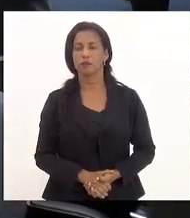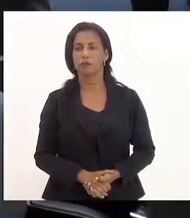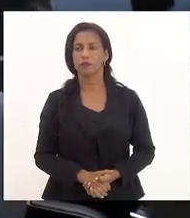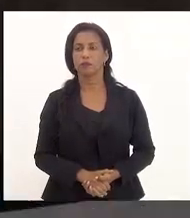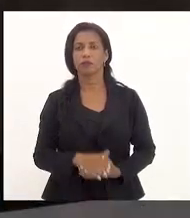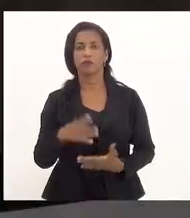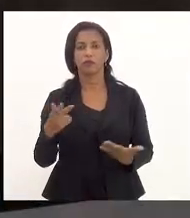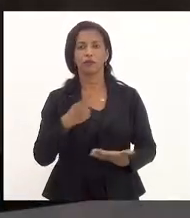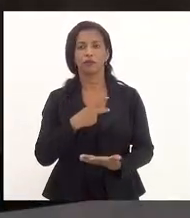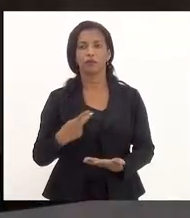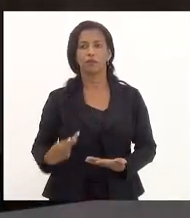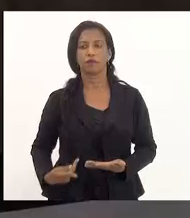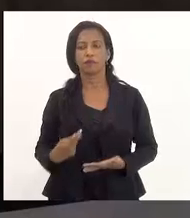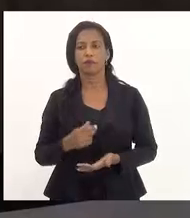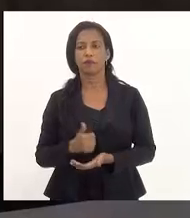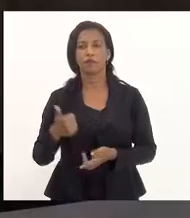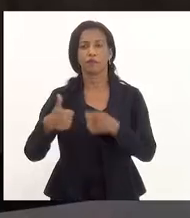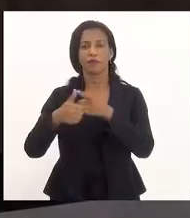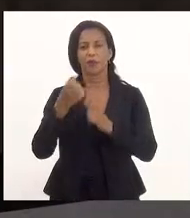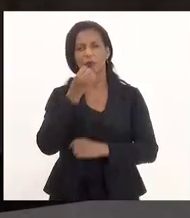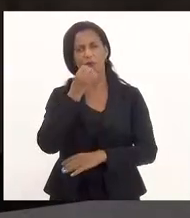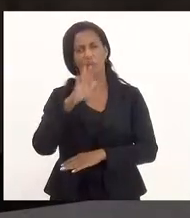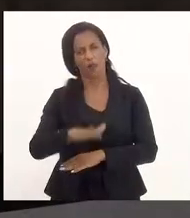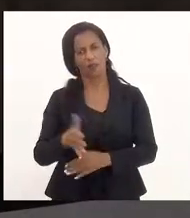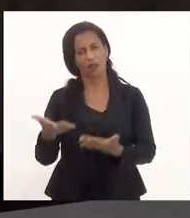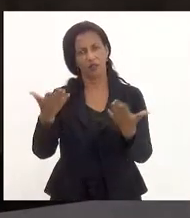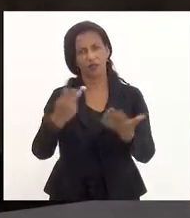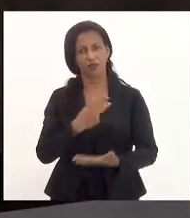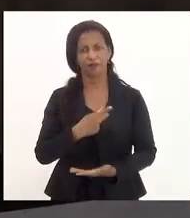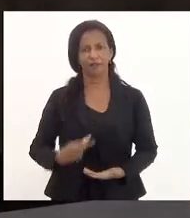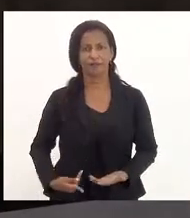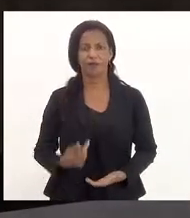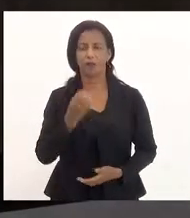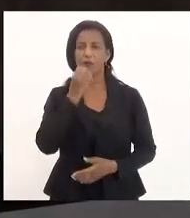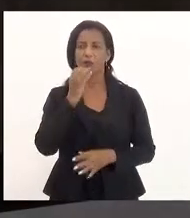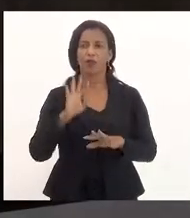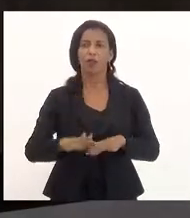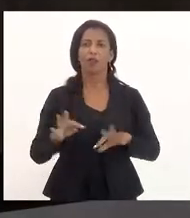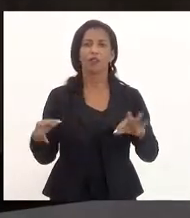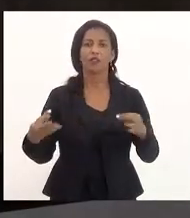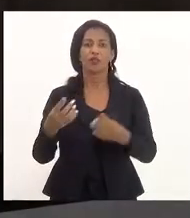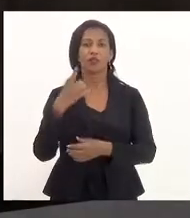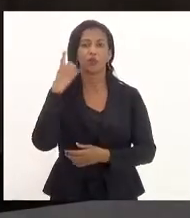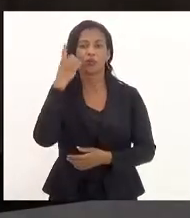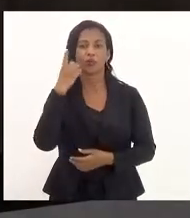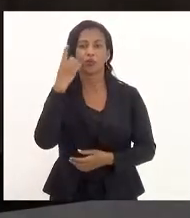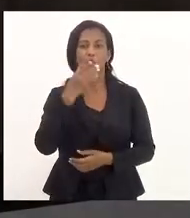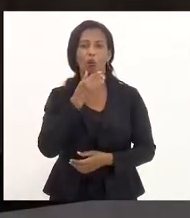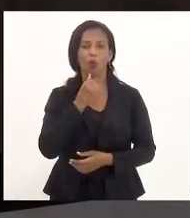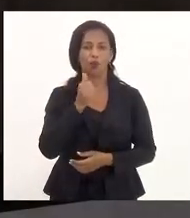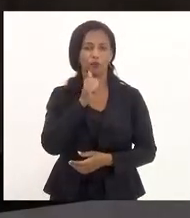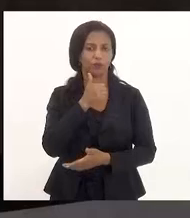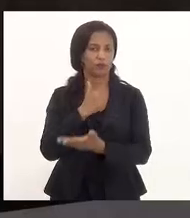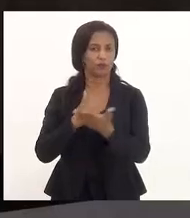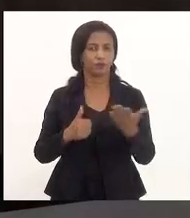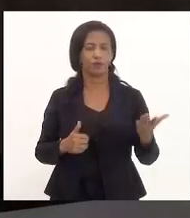Sr. Presidente, primeiro, boa tarde, Vossa Excelência. Boa tarde a todas as senhoras deputadas e deputados.